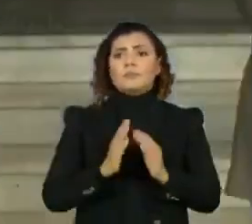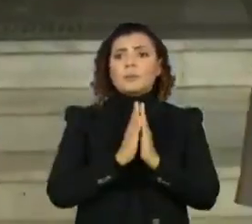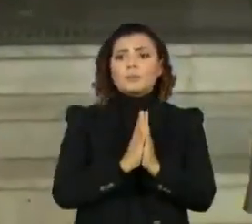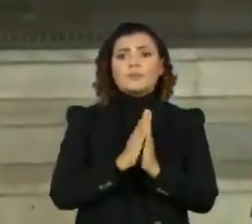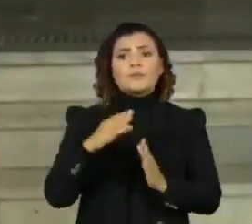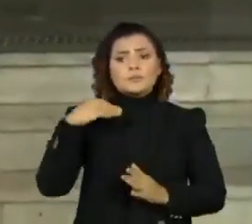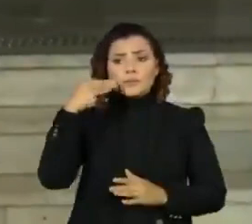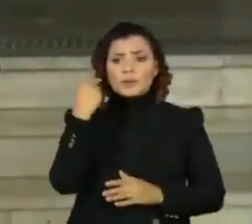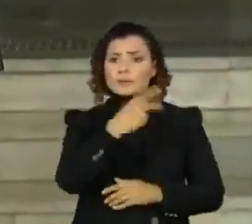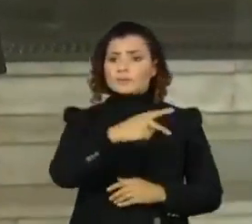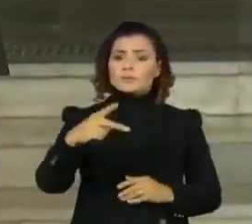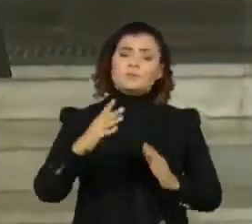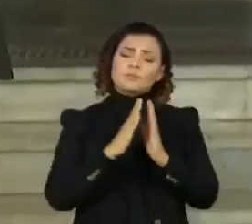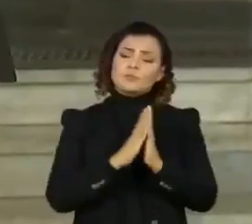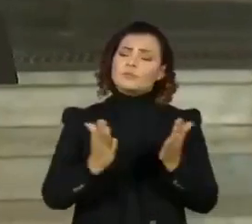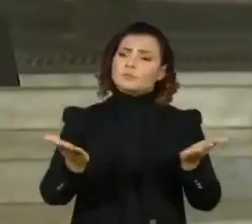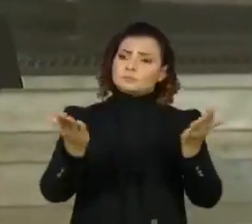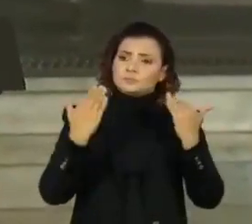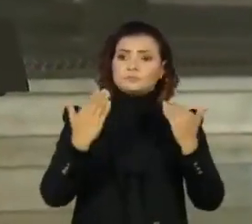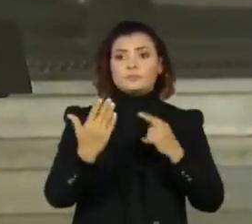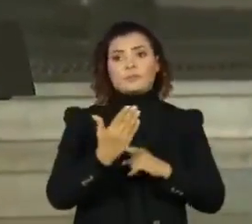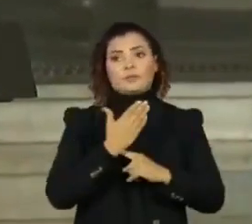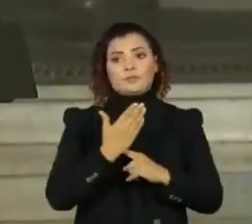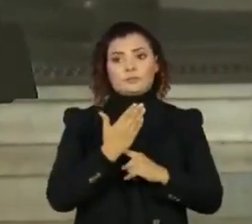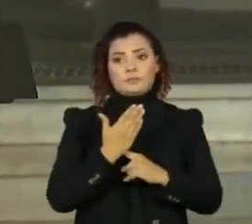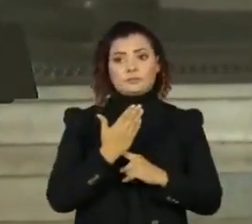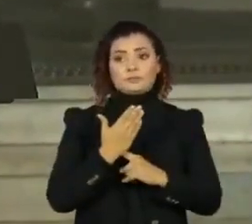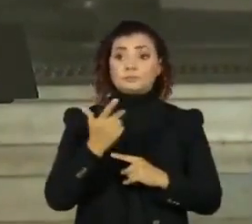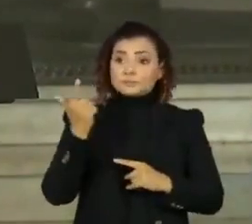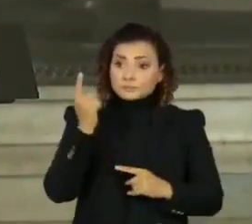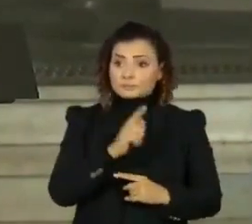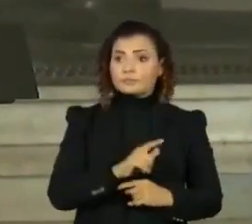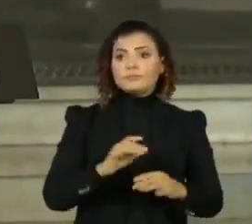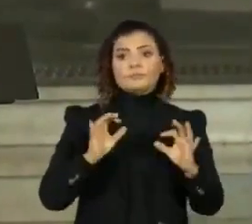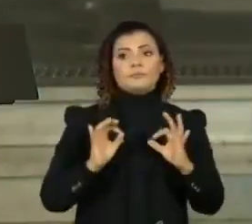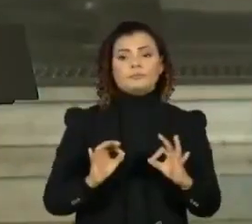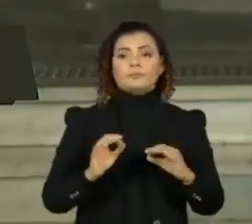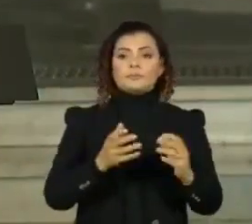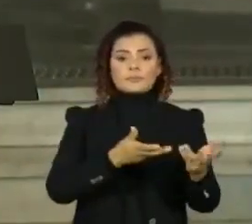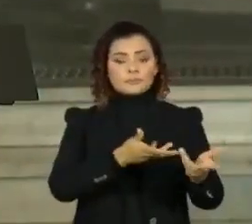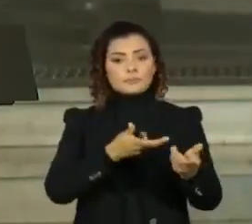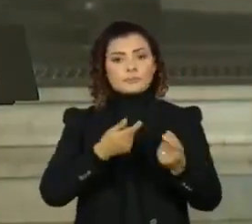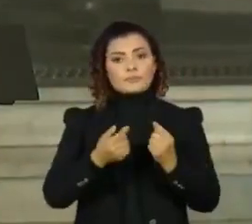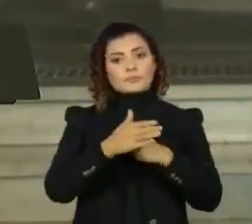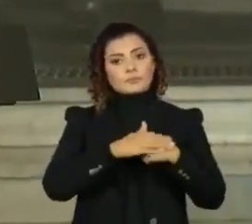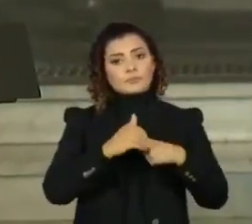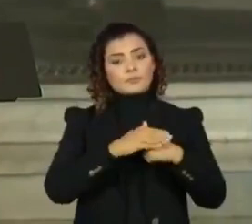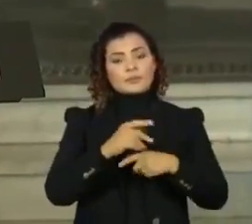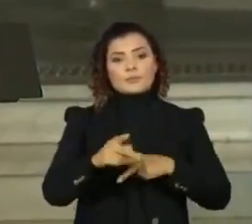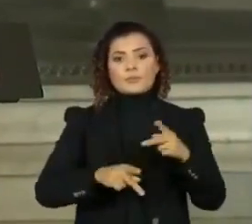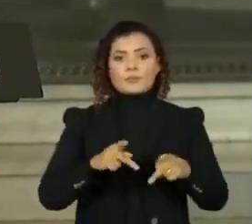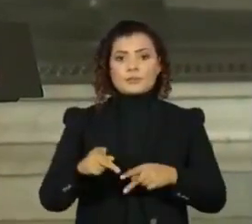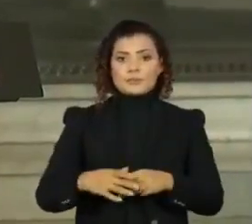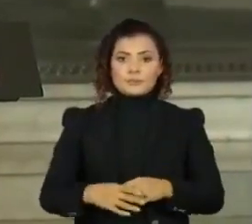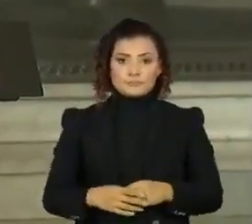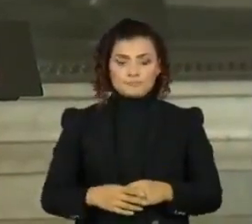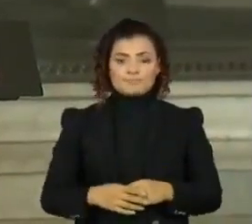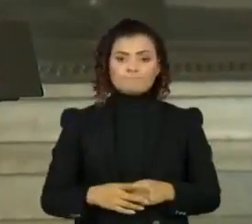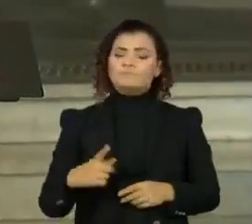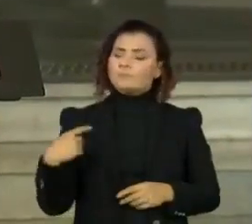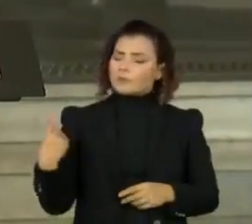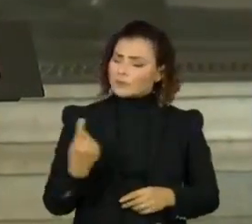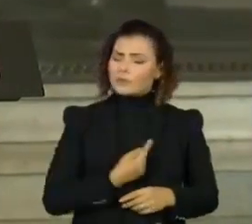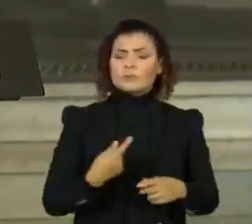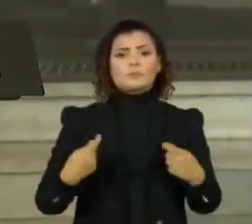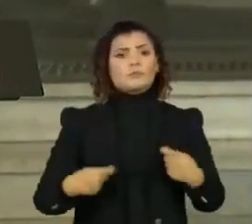experiências, tragam a sua ajuda para a gente poder acolher e atender a nossa população. E nós